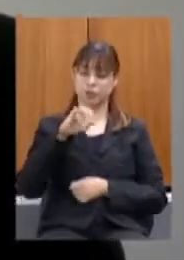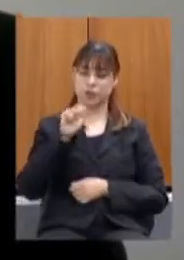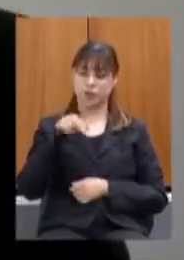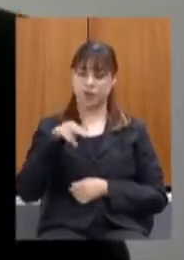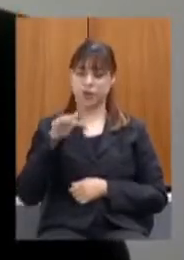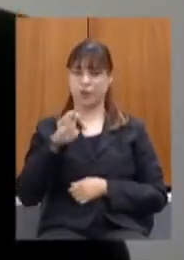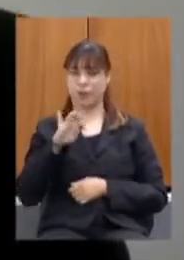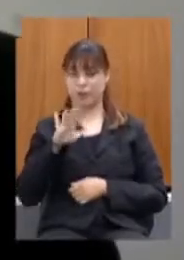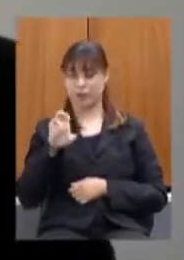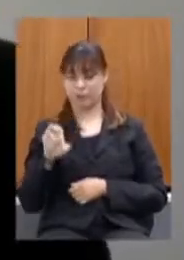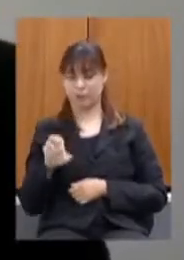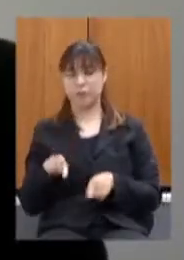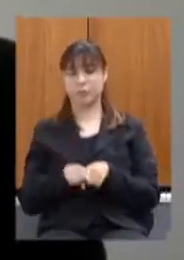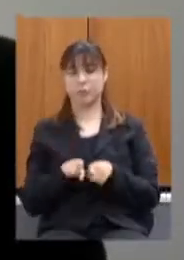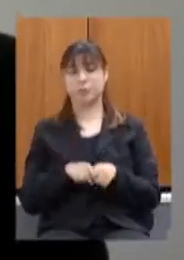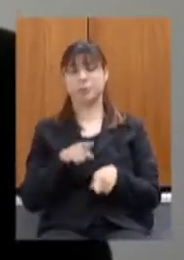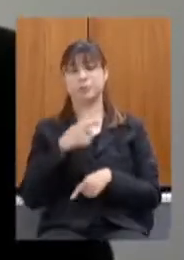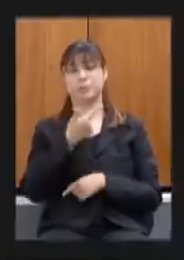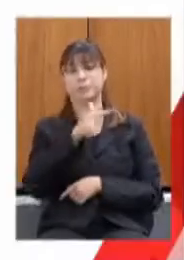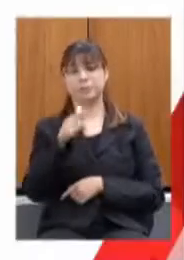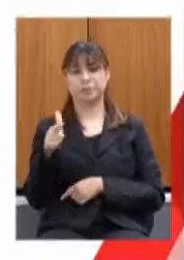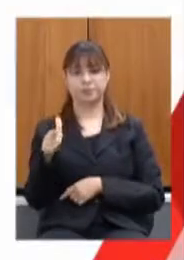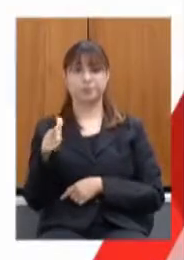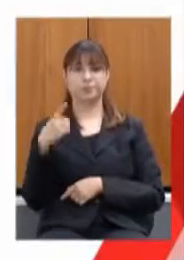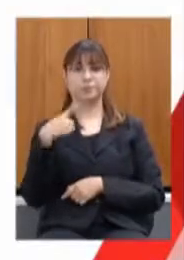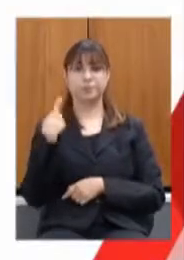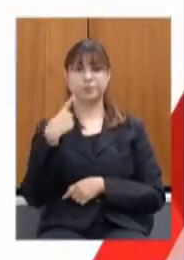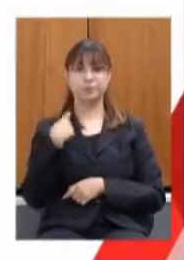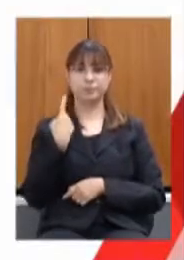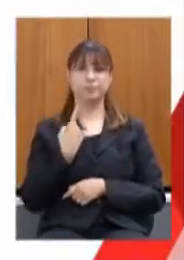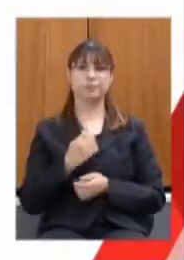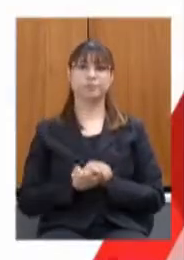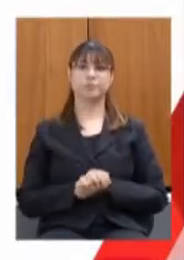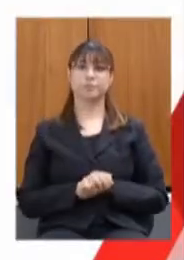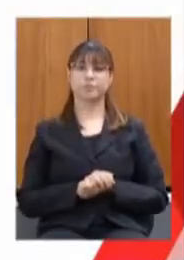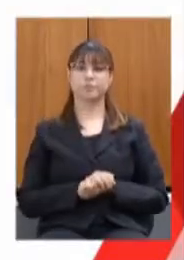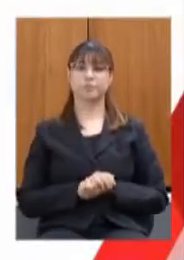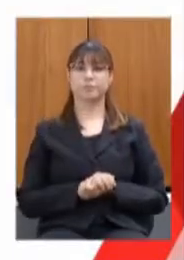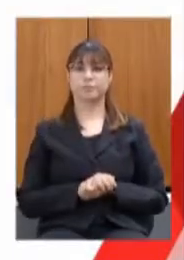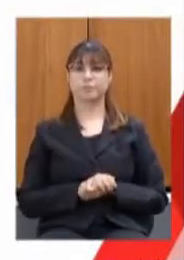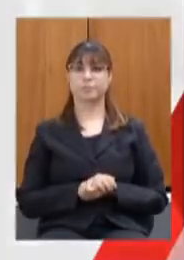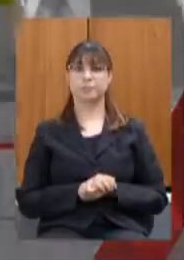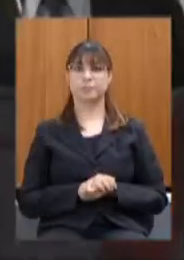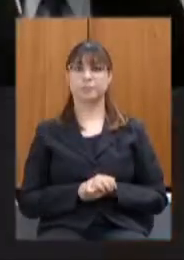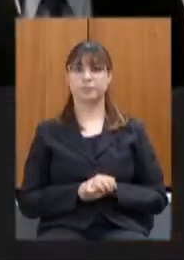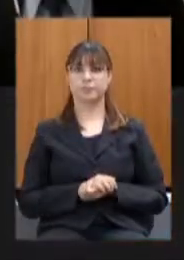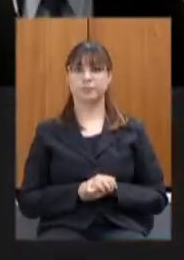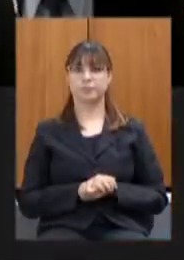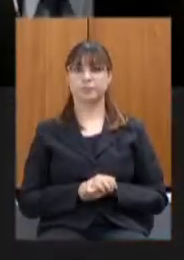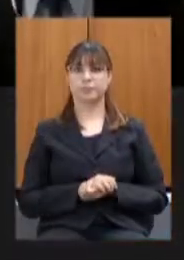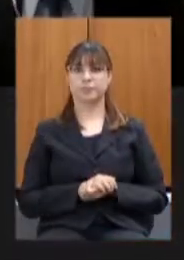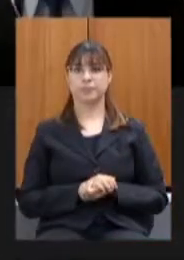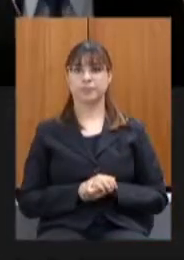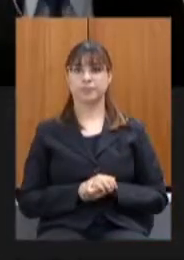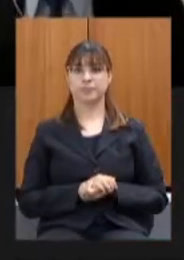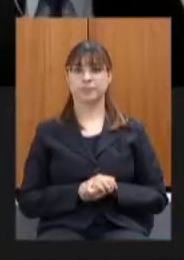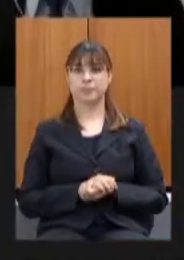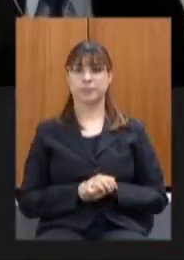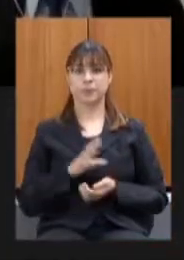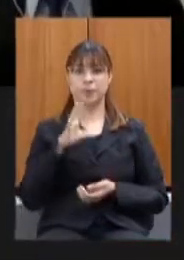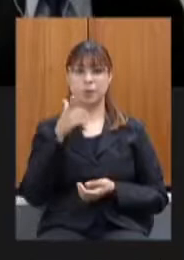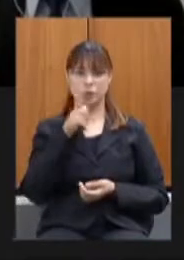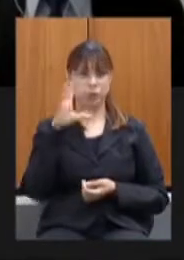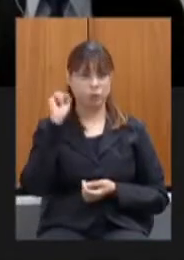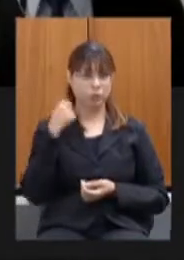aos deputados desejando os senhores estão me ouvindo?